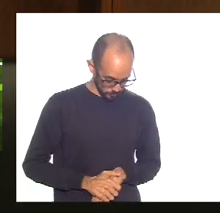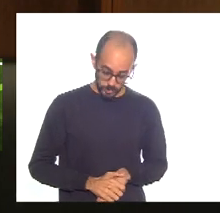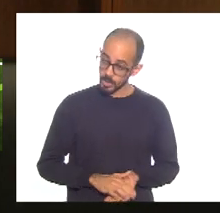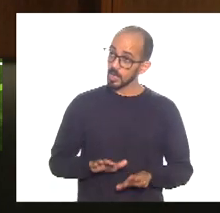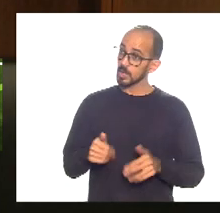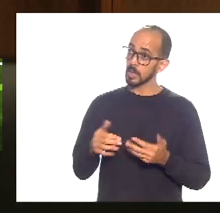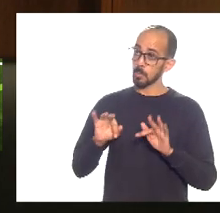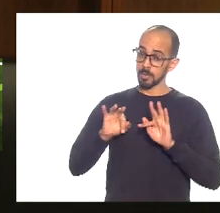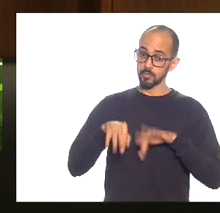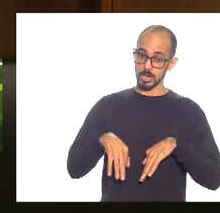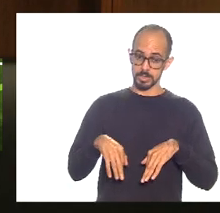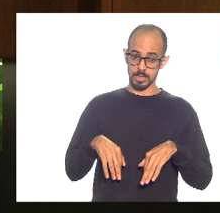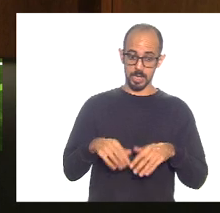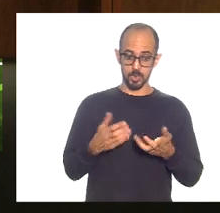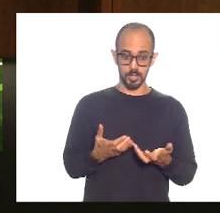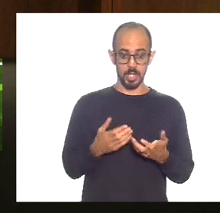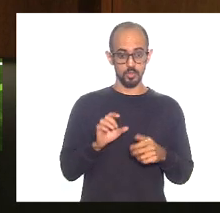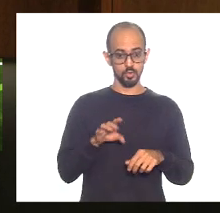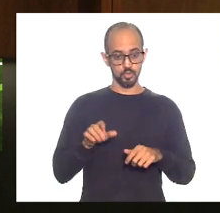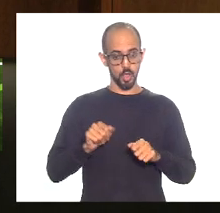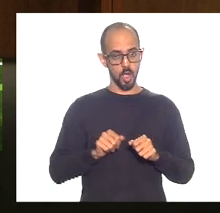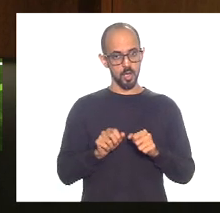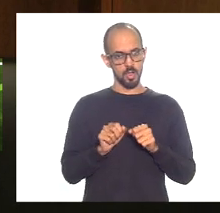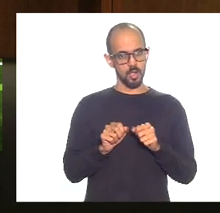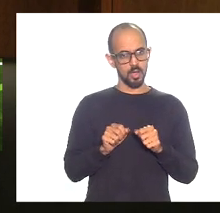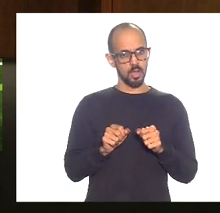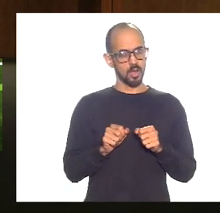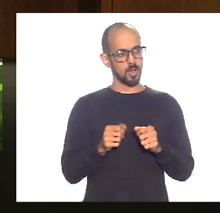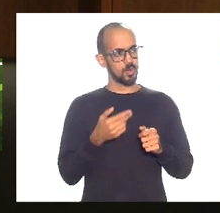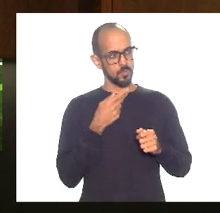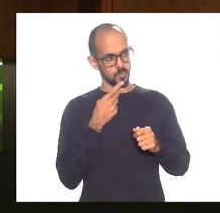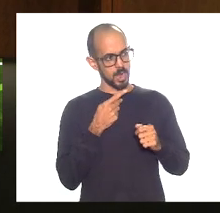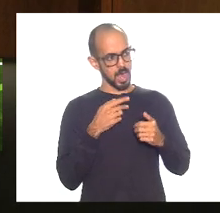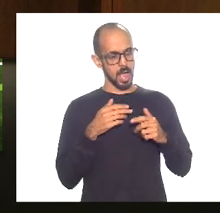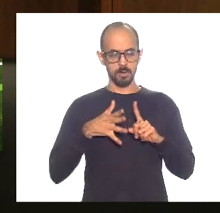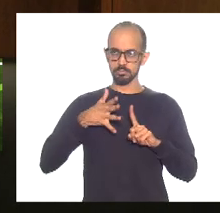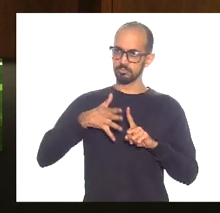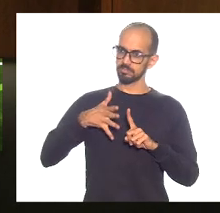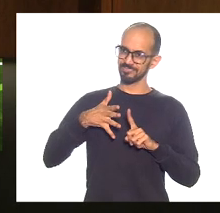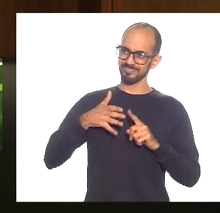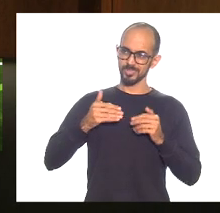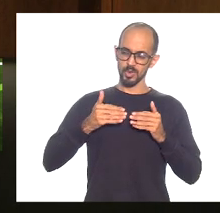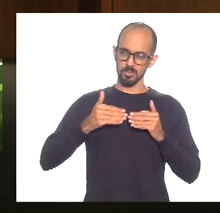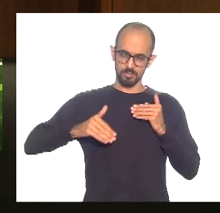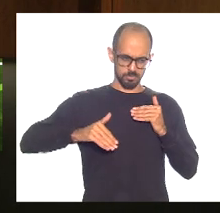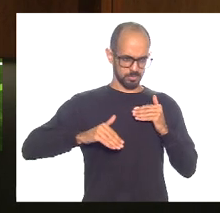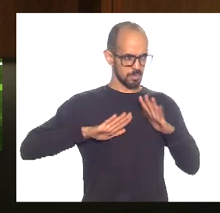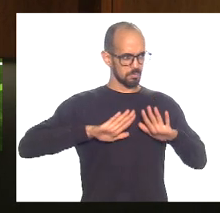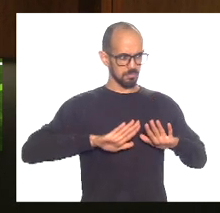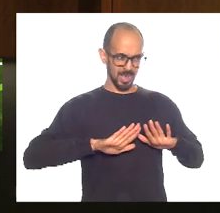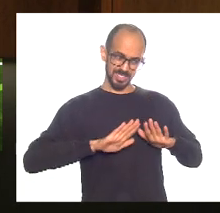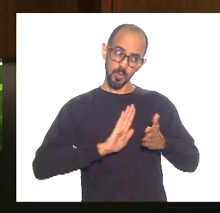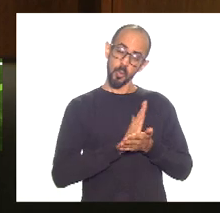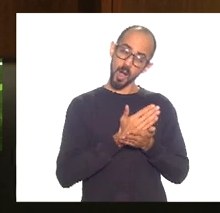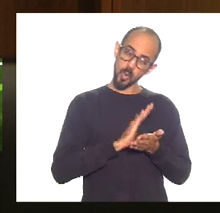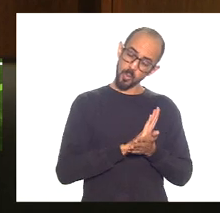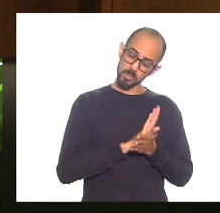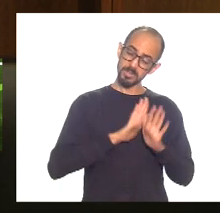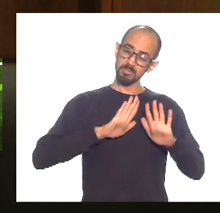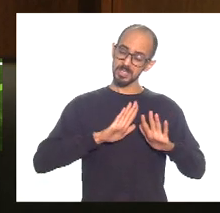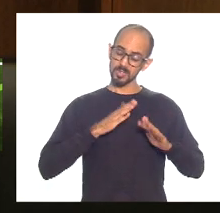encerrar eu queria só fazer um contraponto às palavras do deputado Márcio e faço com toda a modéstia com alguma autoridade